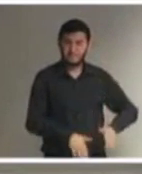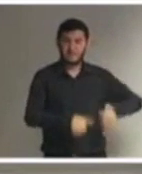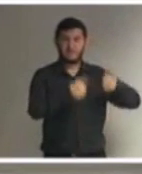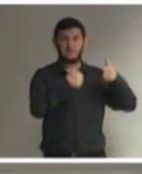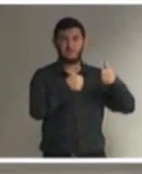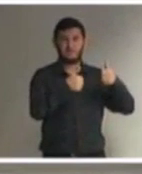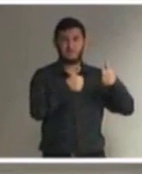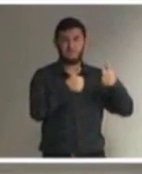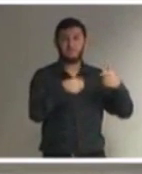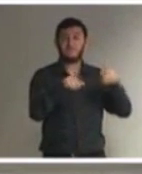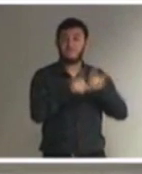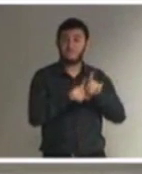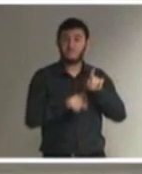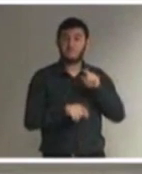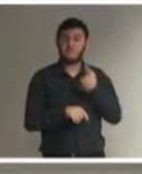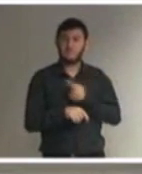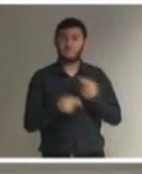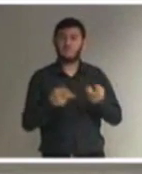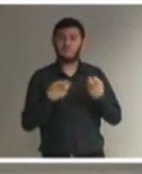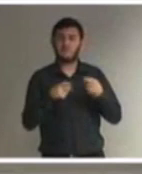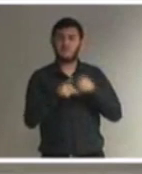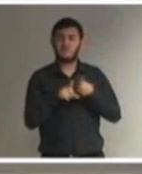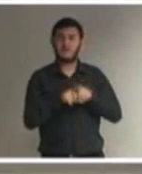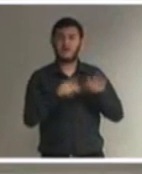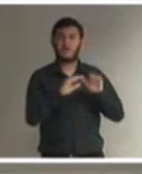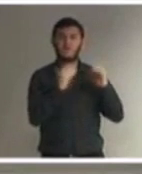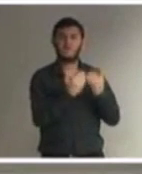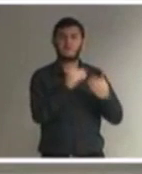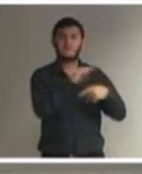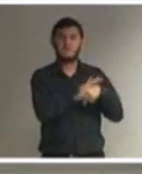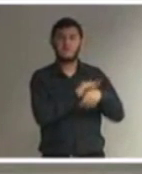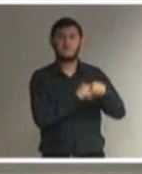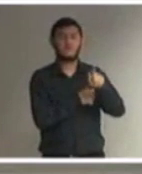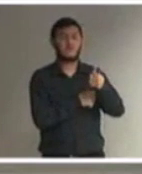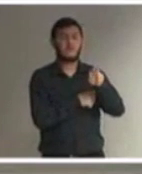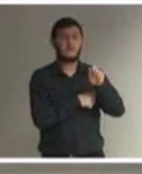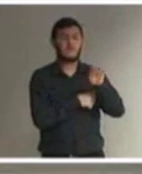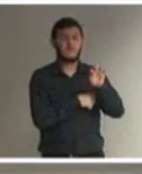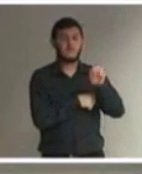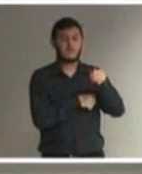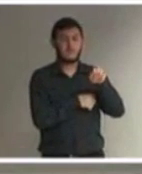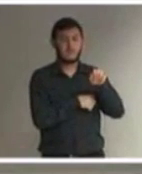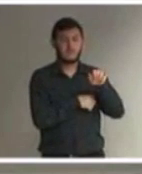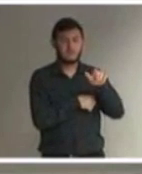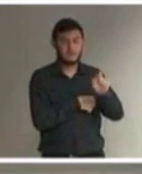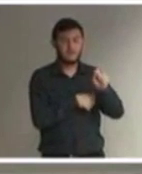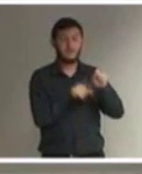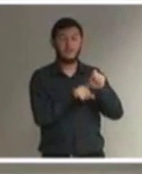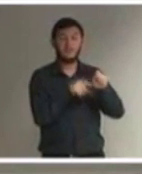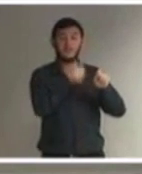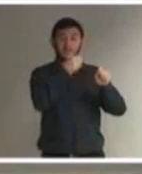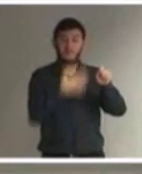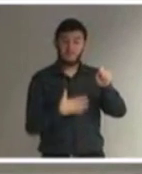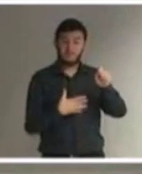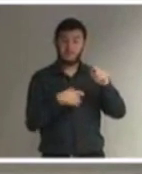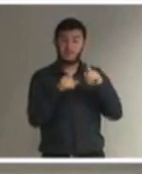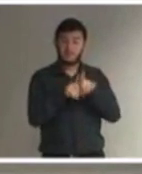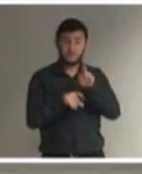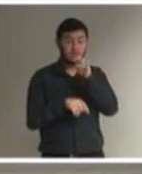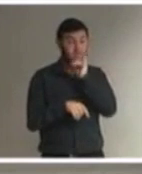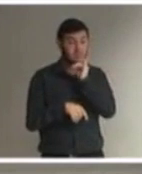convenção, ela vem dizer o seguinte, toda recusa a direito é discriminatória,